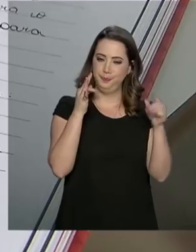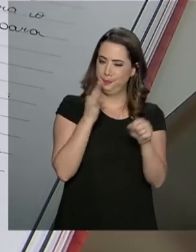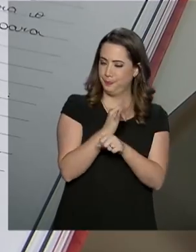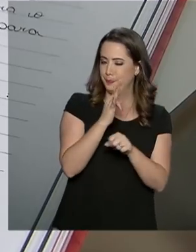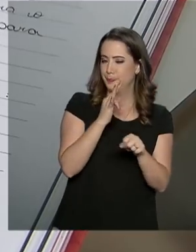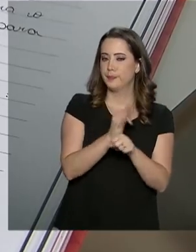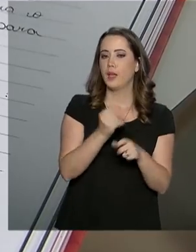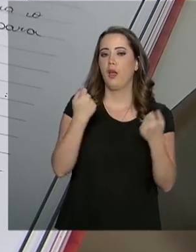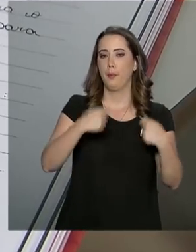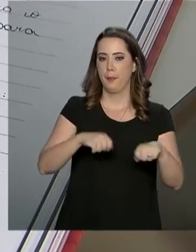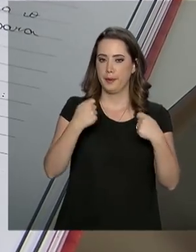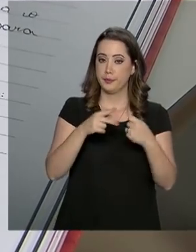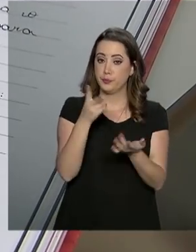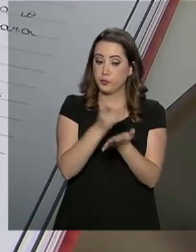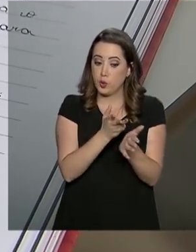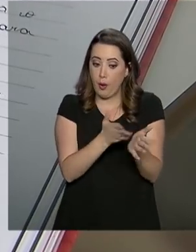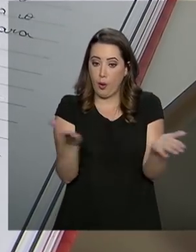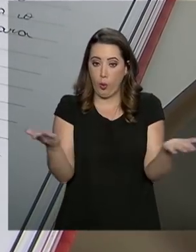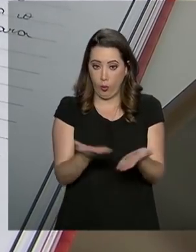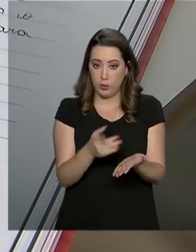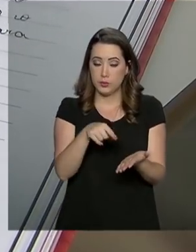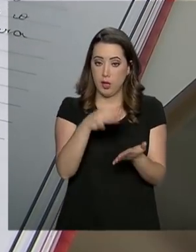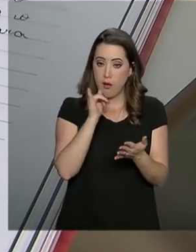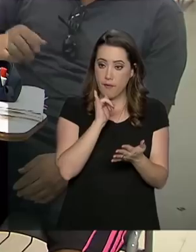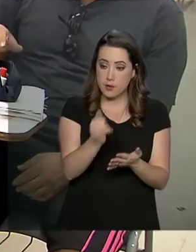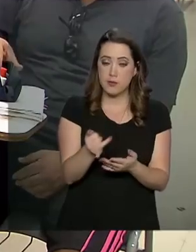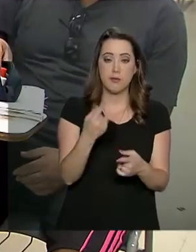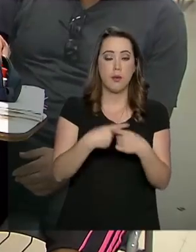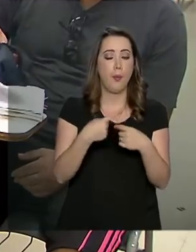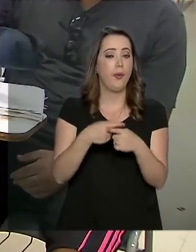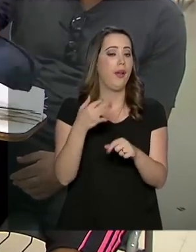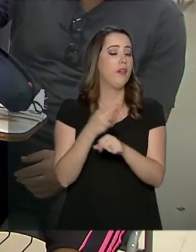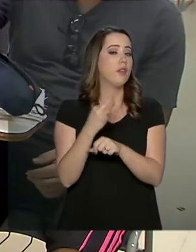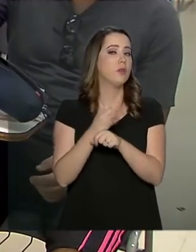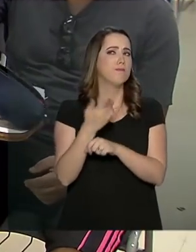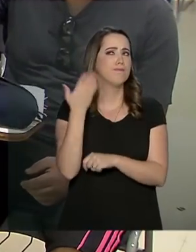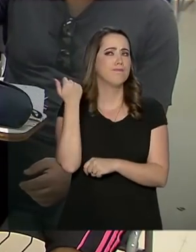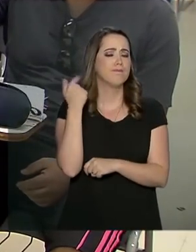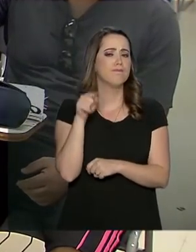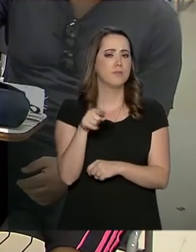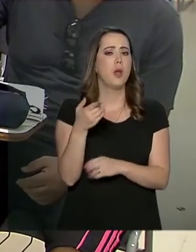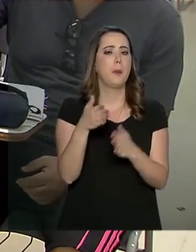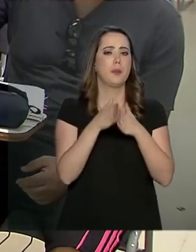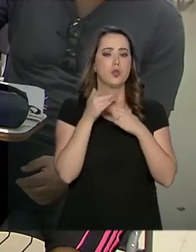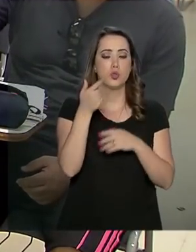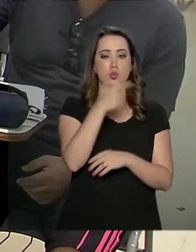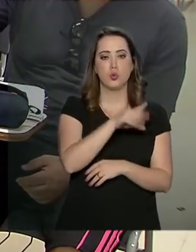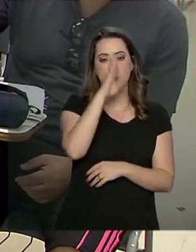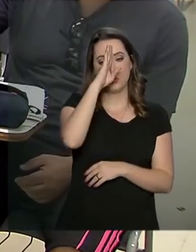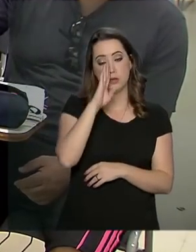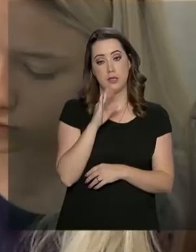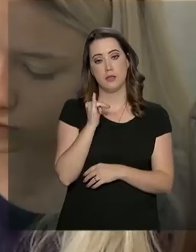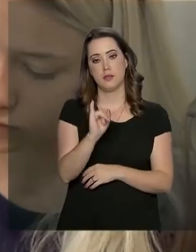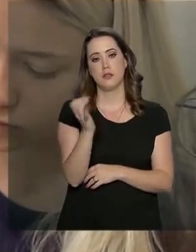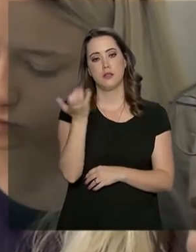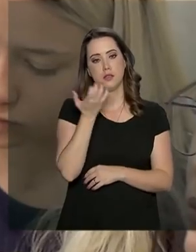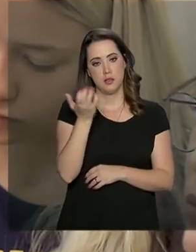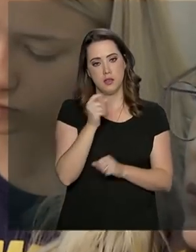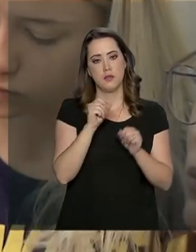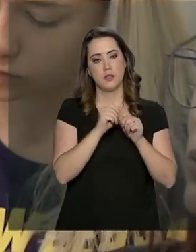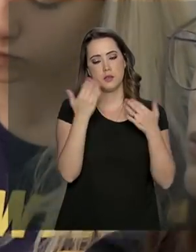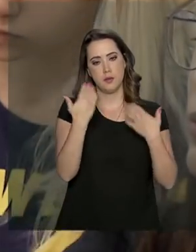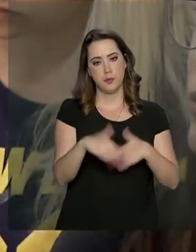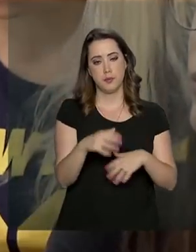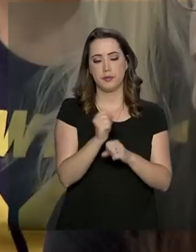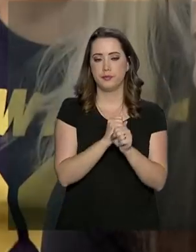exame devem, no mesmo período, apresentar justificativa da ausência e solicitar novamente a isenção caso desejem fazer